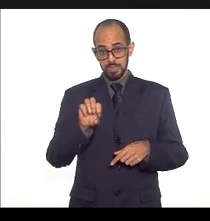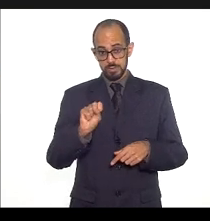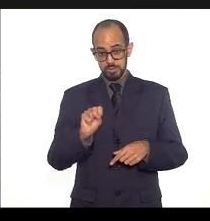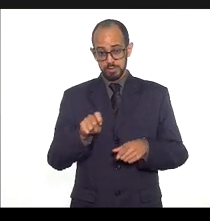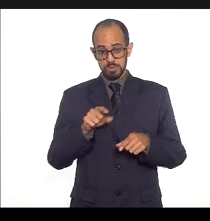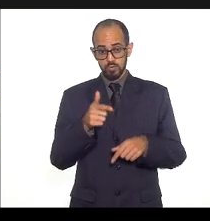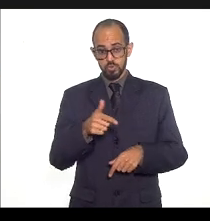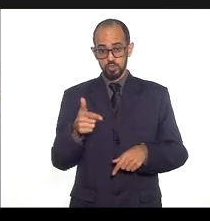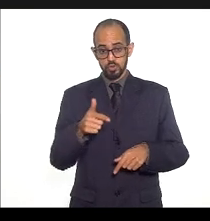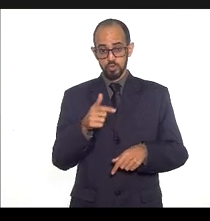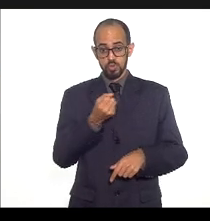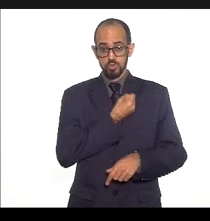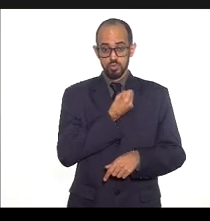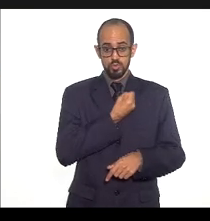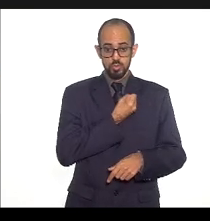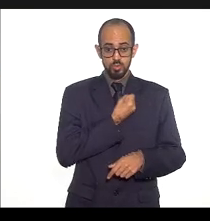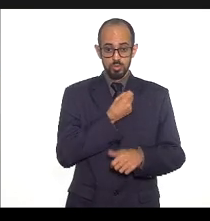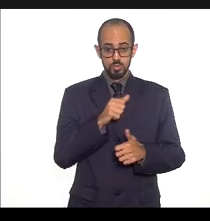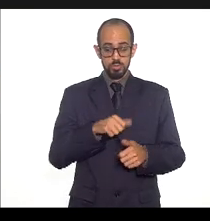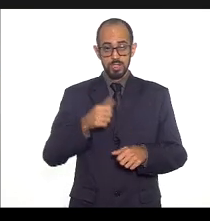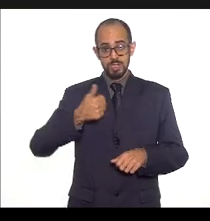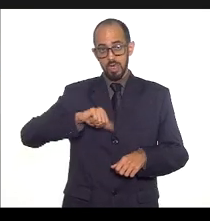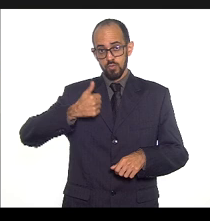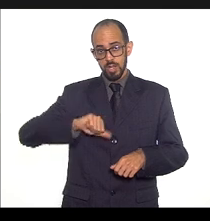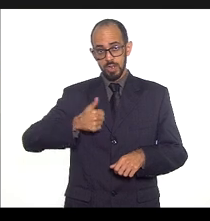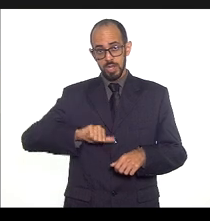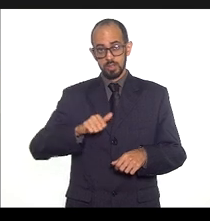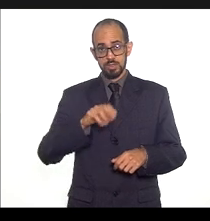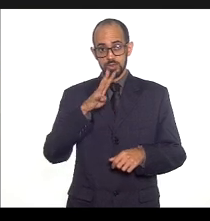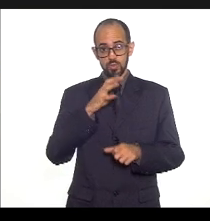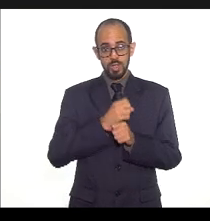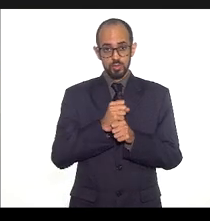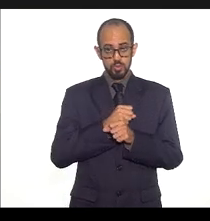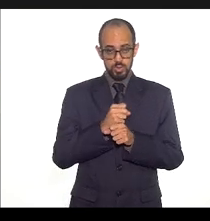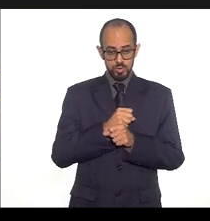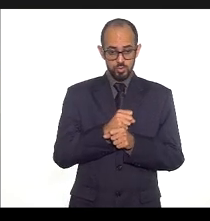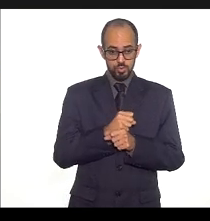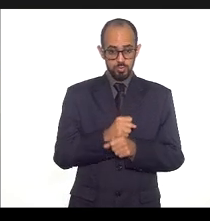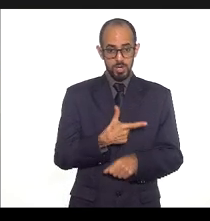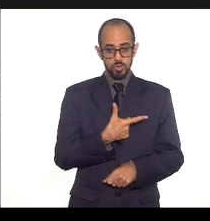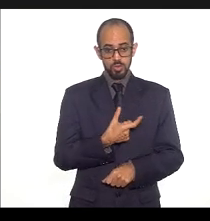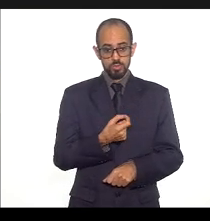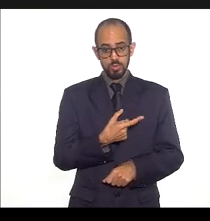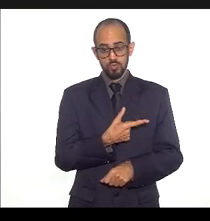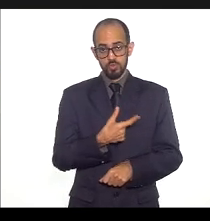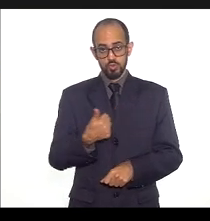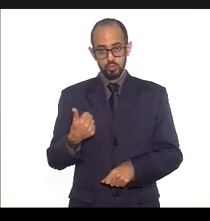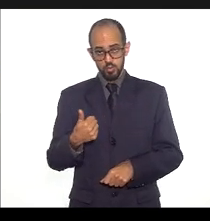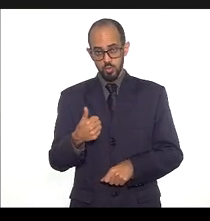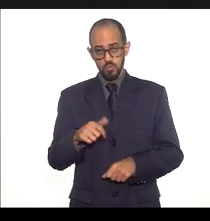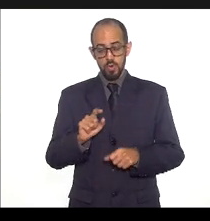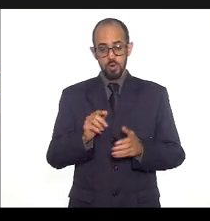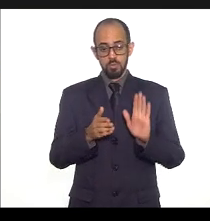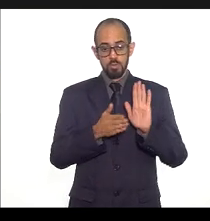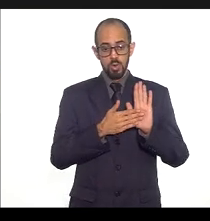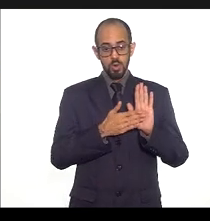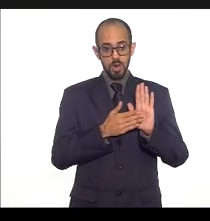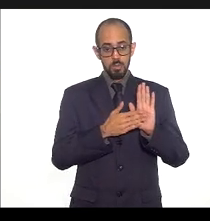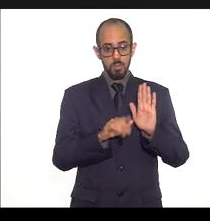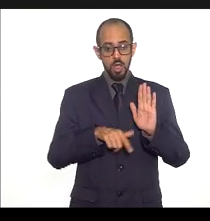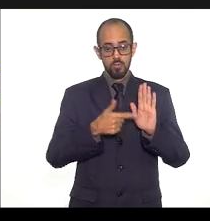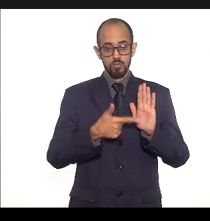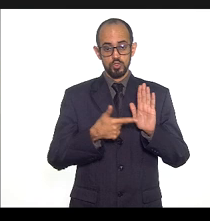monitorados ao longo dos quatro anos de vigência do Paz para o ano de 2021 foram programadas 21 metas em 10